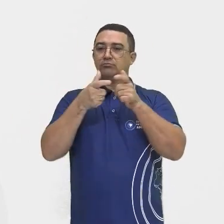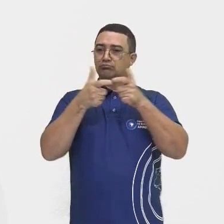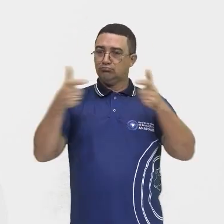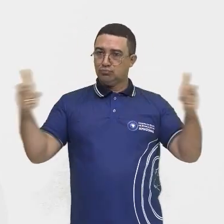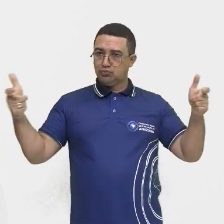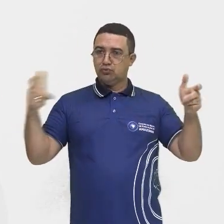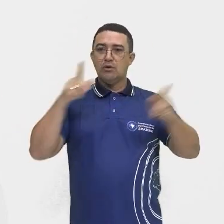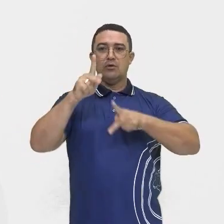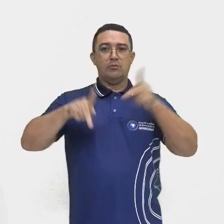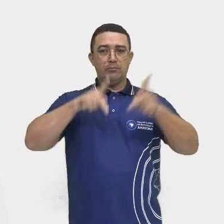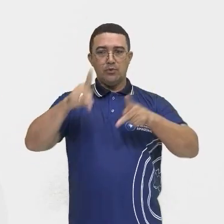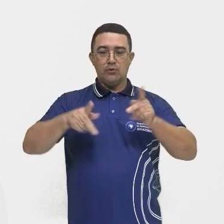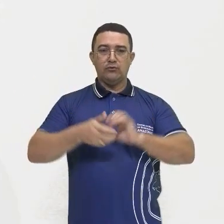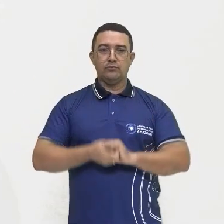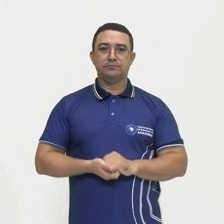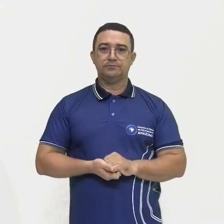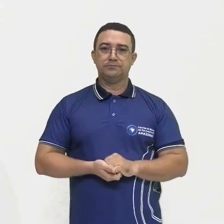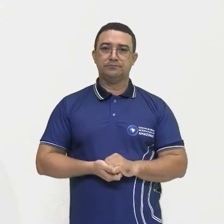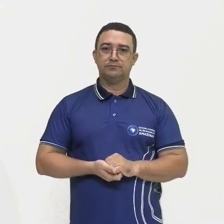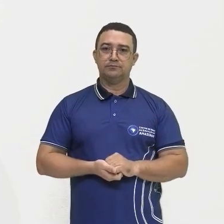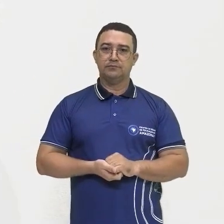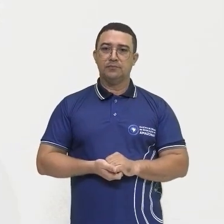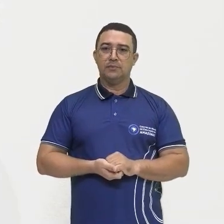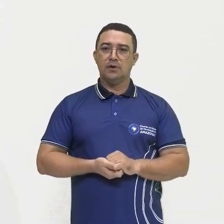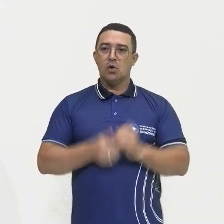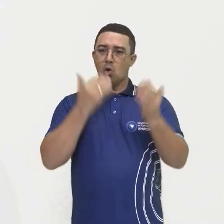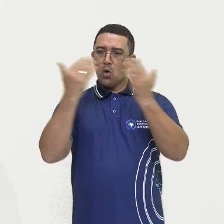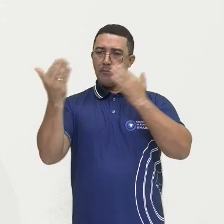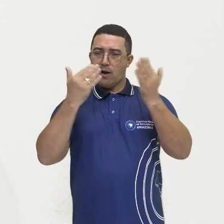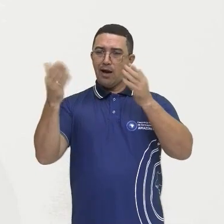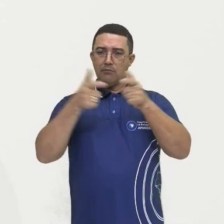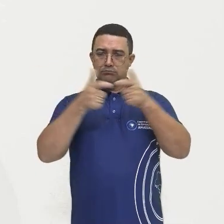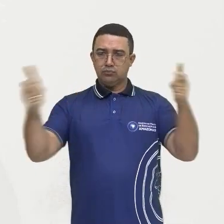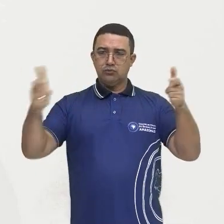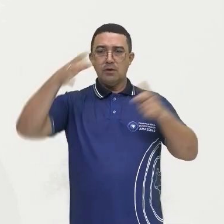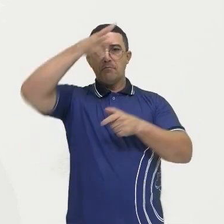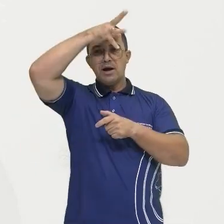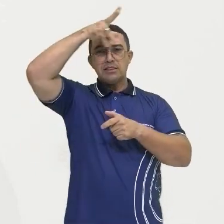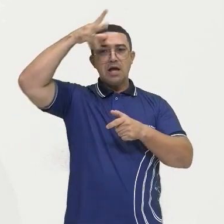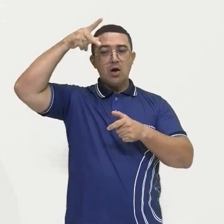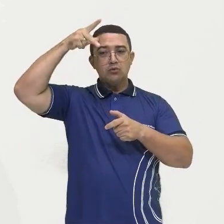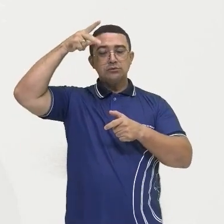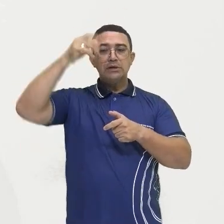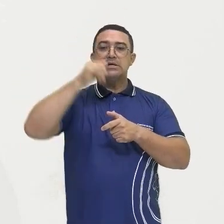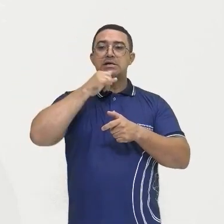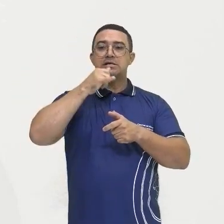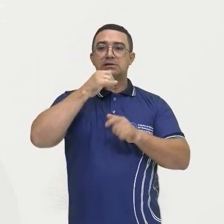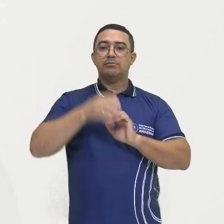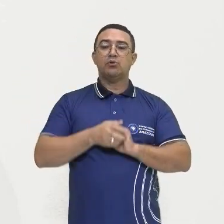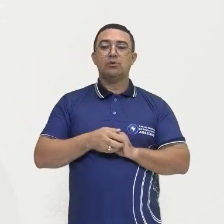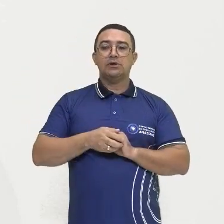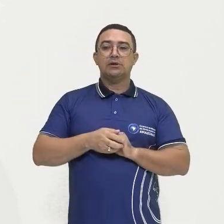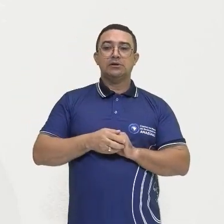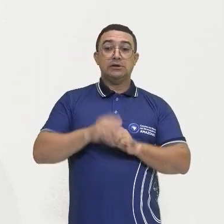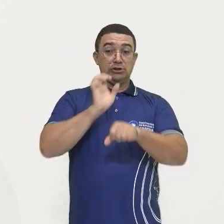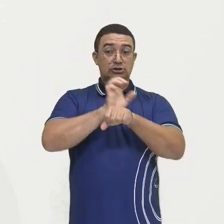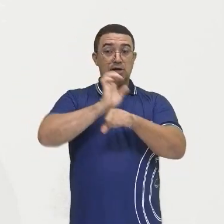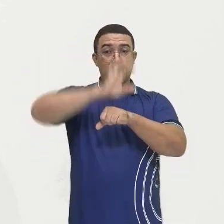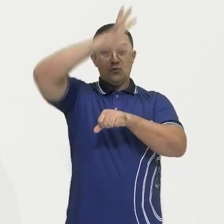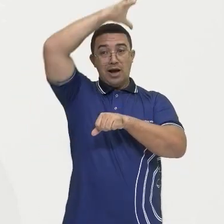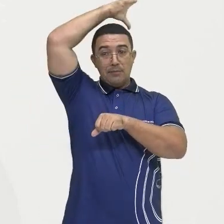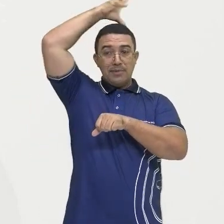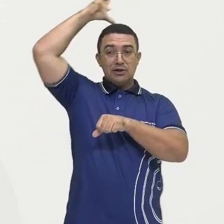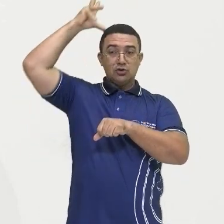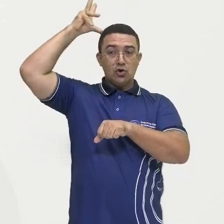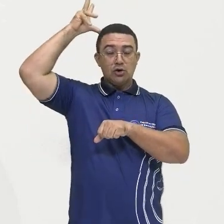Aí a gente vai comparar o crescimento da população de Manaus em relação ao estado do Amazonas. Se a gente for fazer